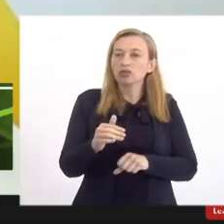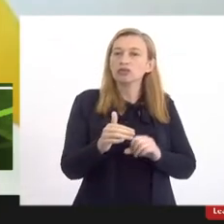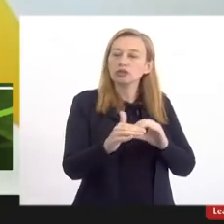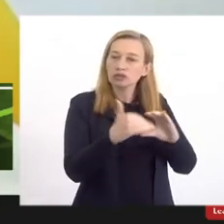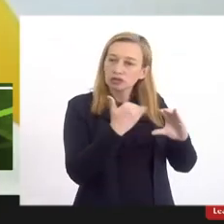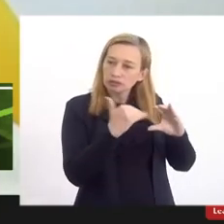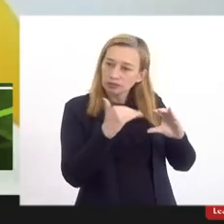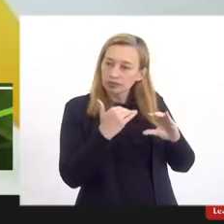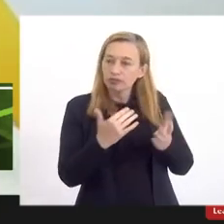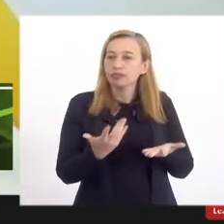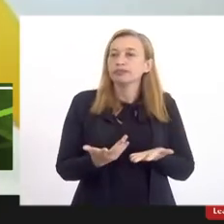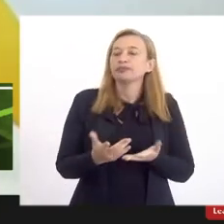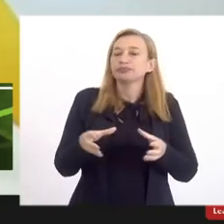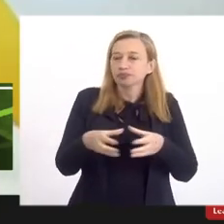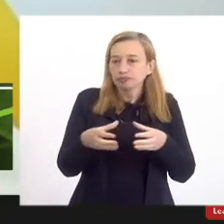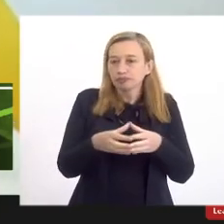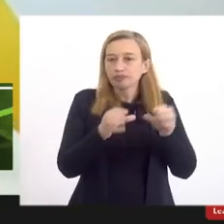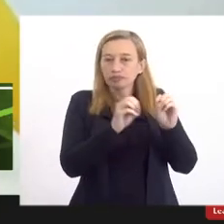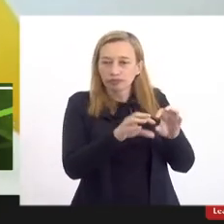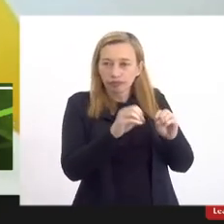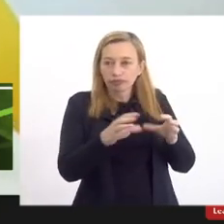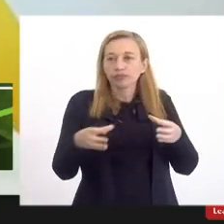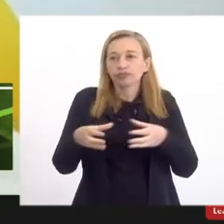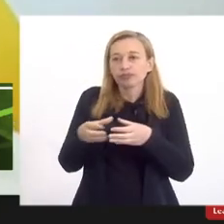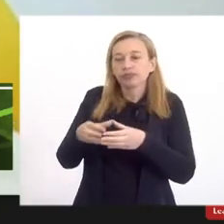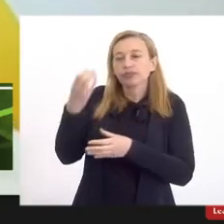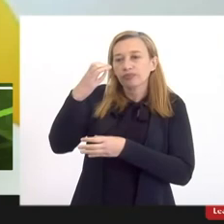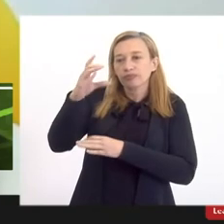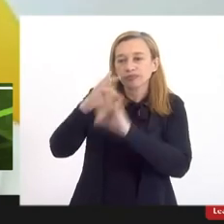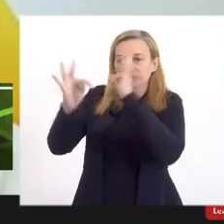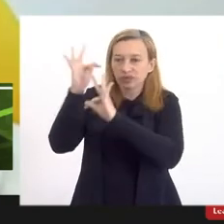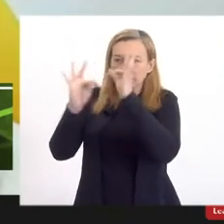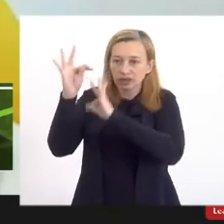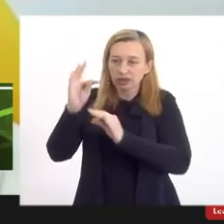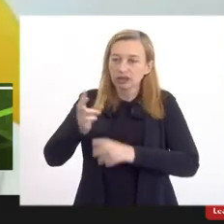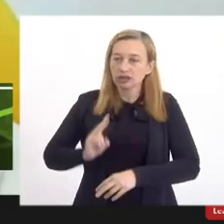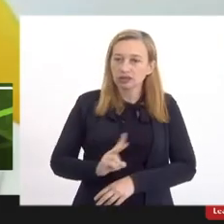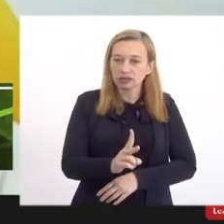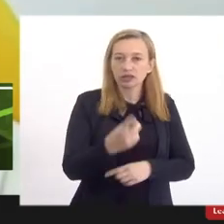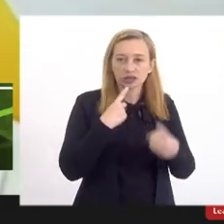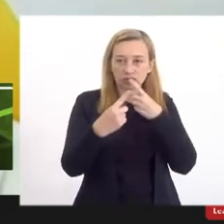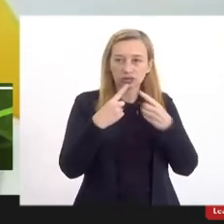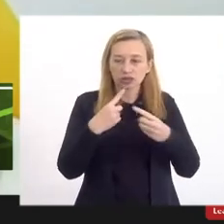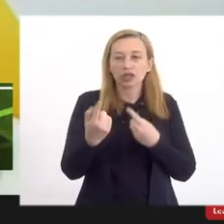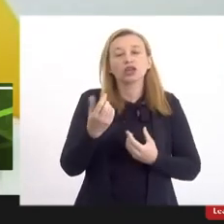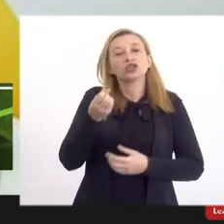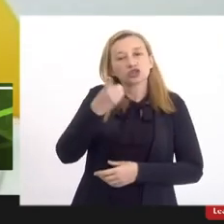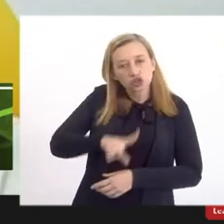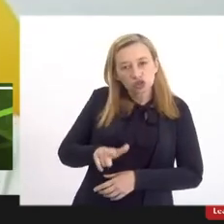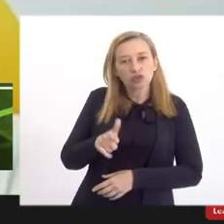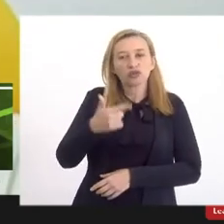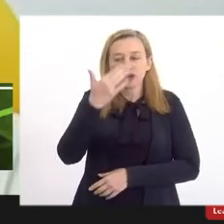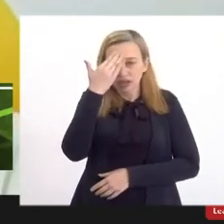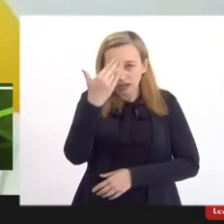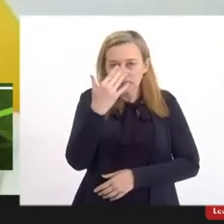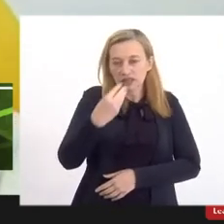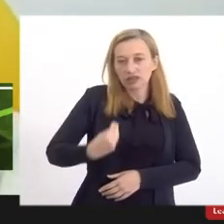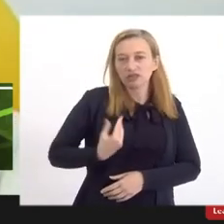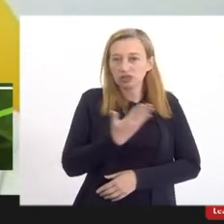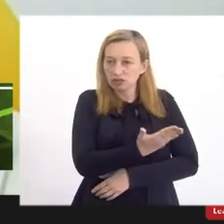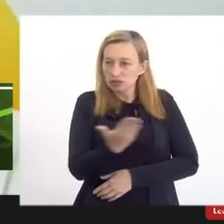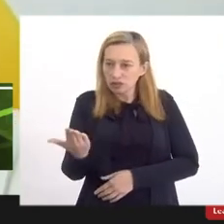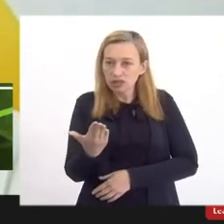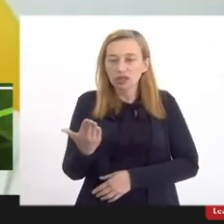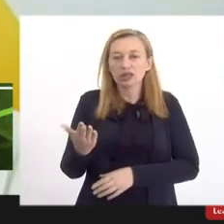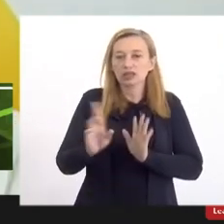conosco da comissão de educação da comissão de ciência e tecnologia e vamos dar prosseguimento a esse debate mais uma vez agradeço a presença de cada representante das